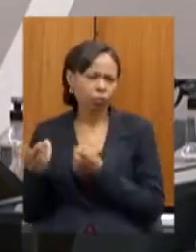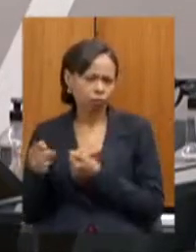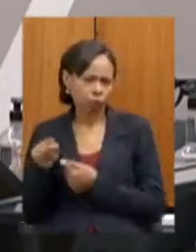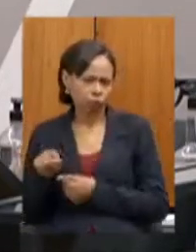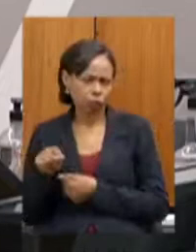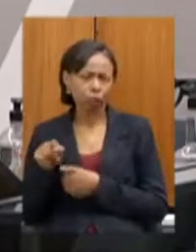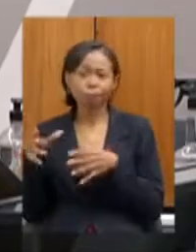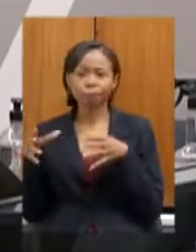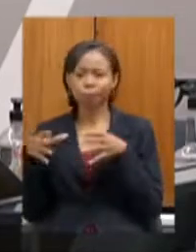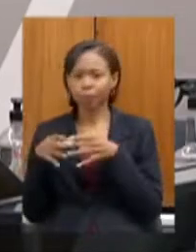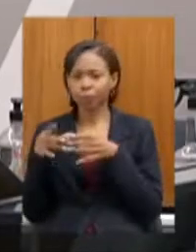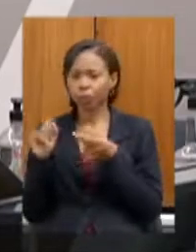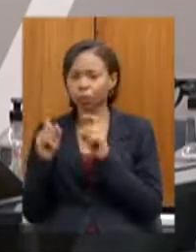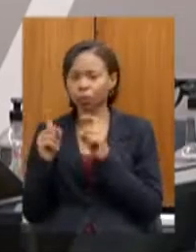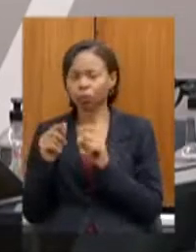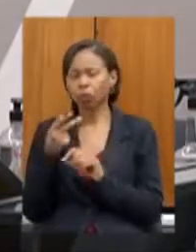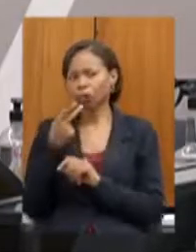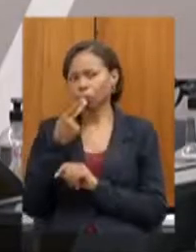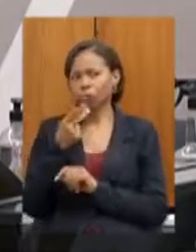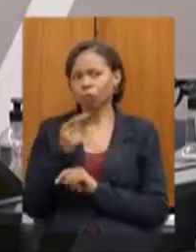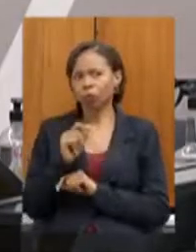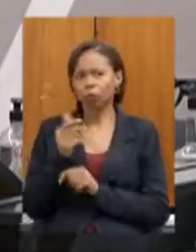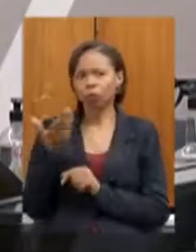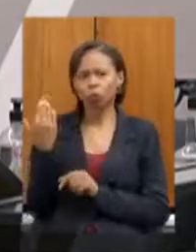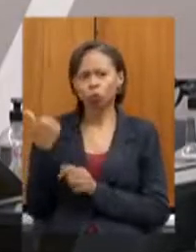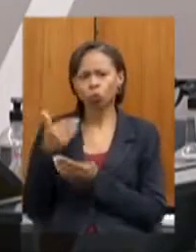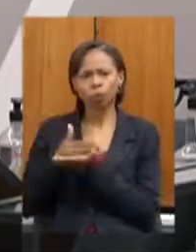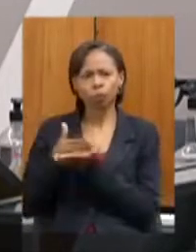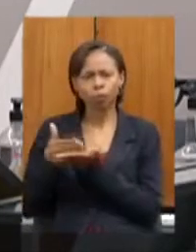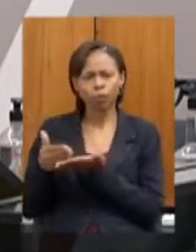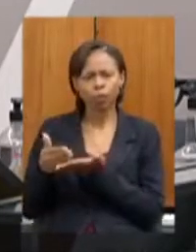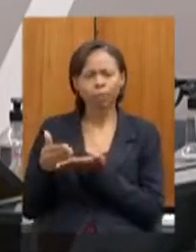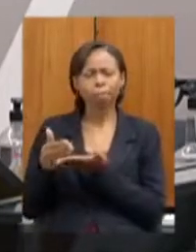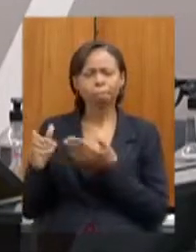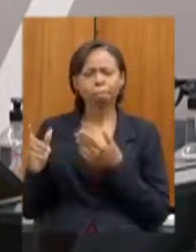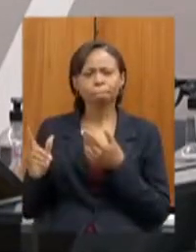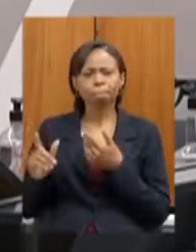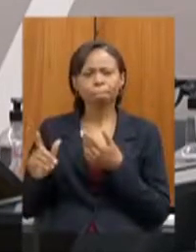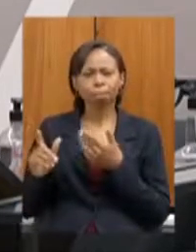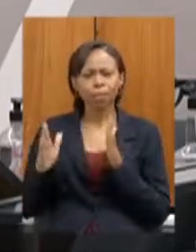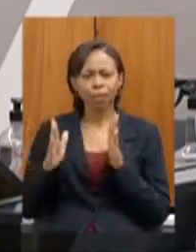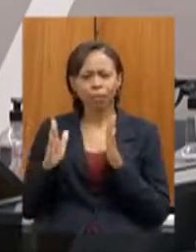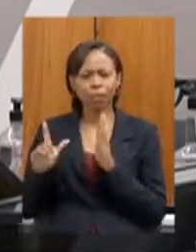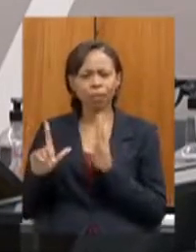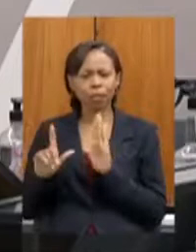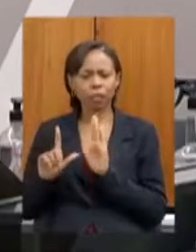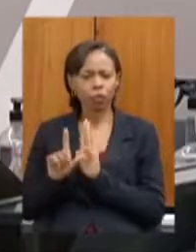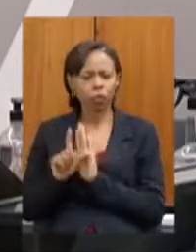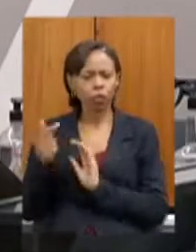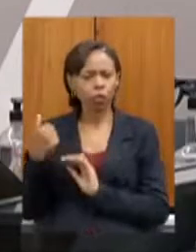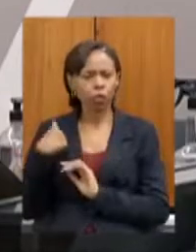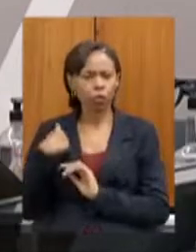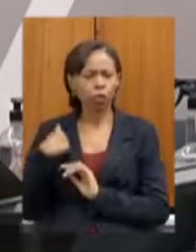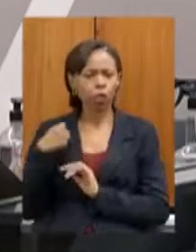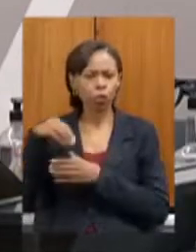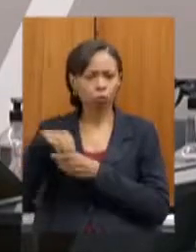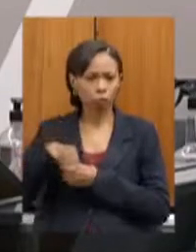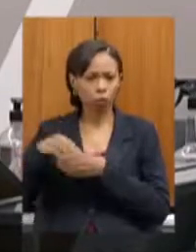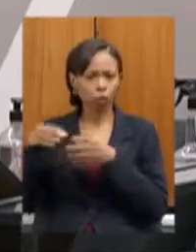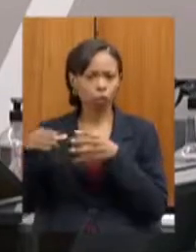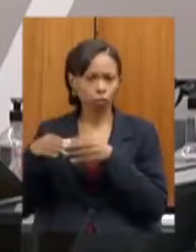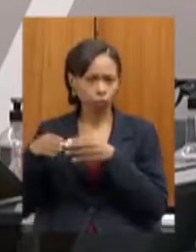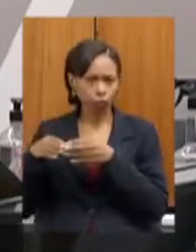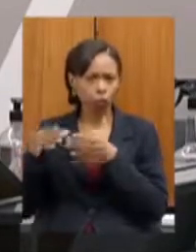dessa legislatura eu como integrante da comissão de esporte lazer e juventude o estado